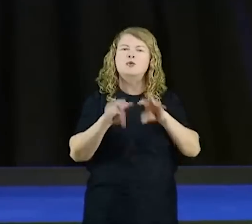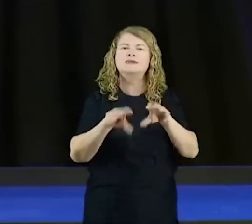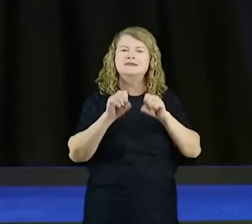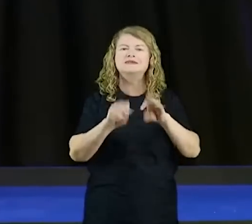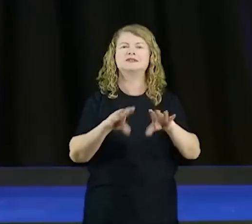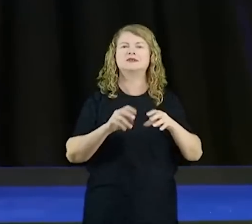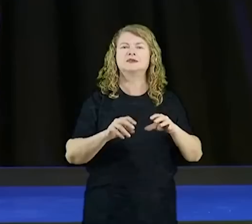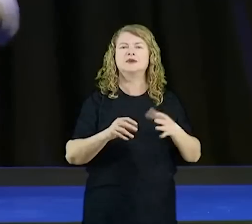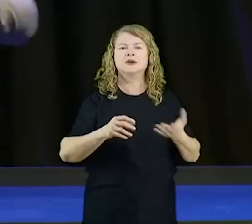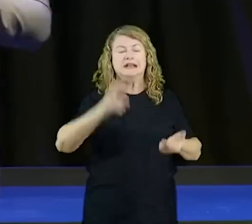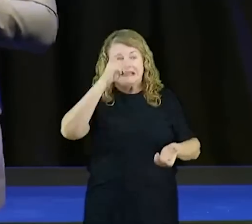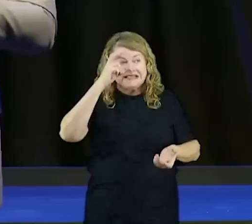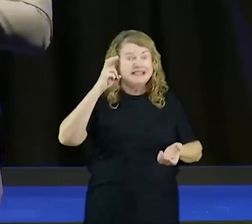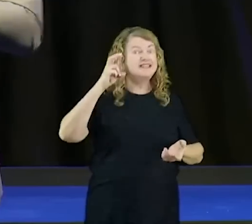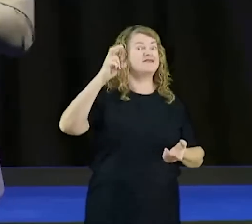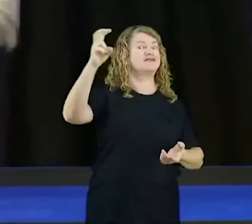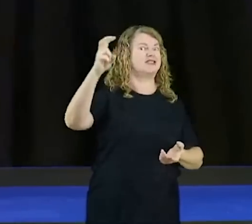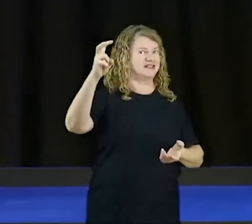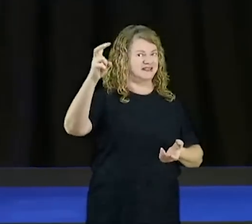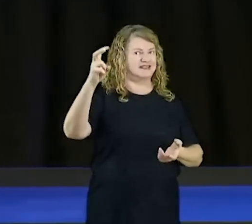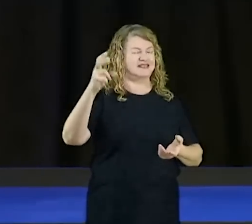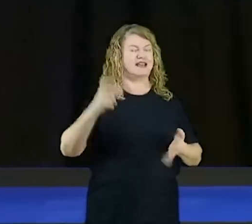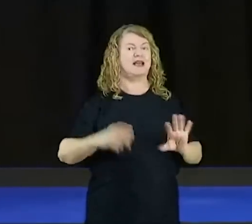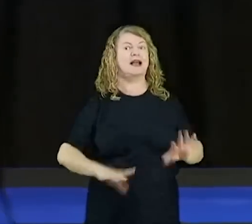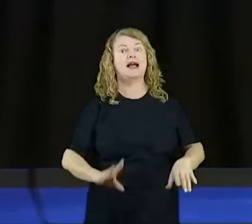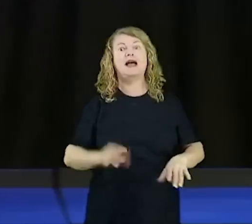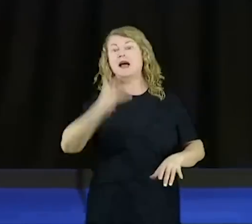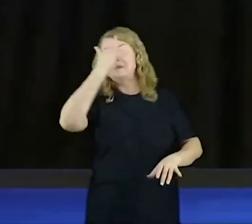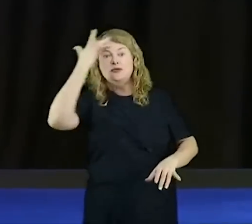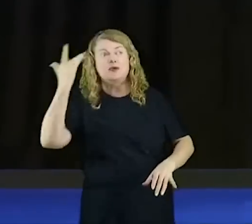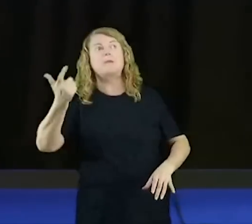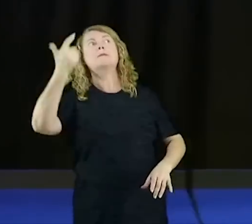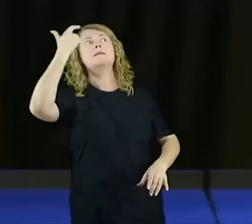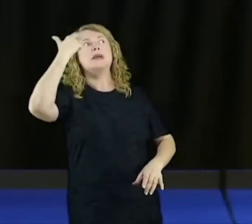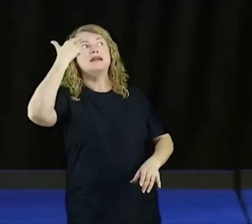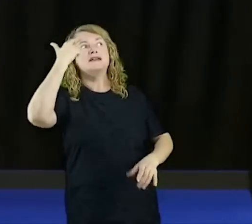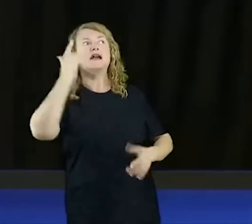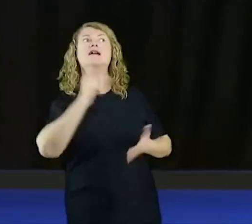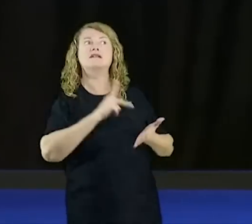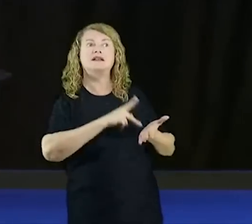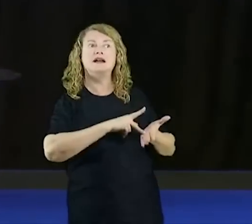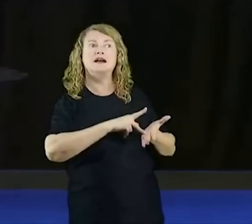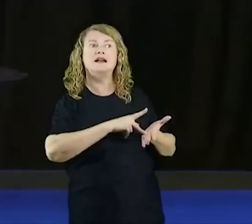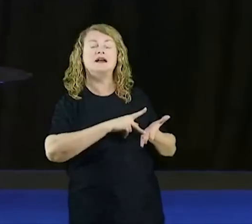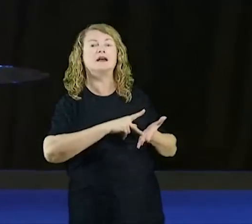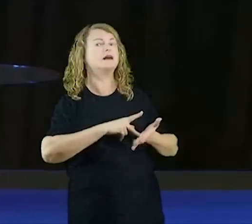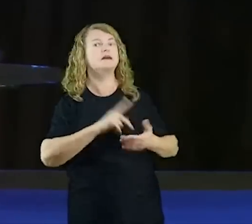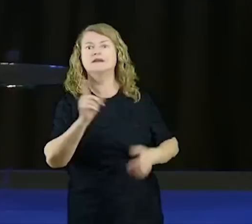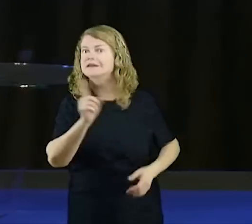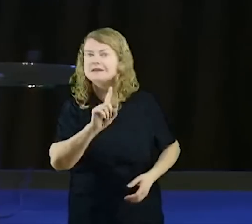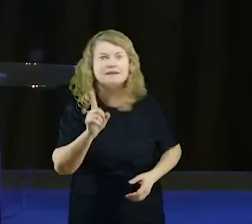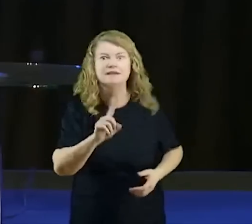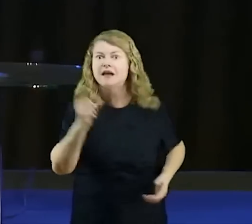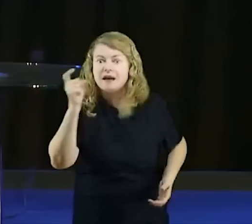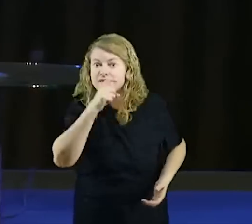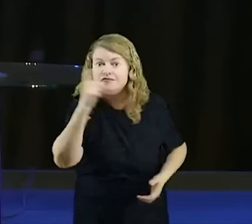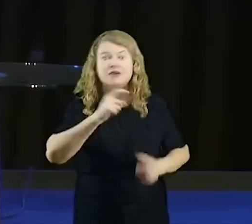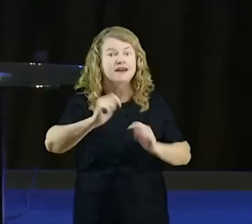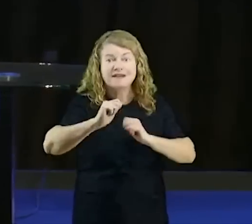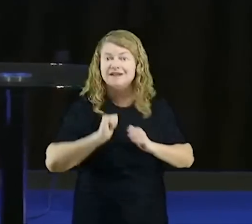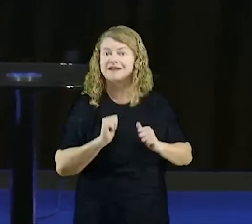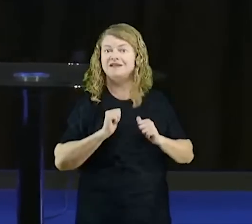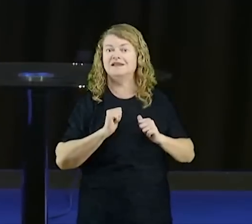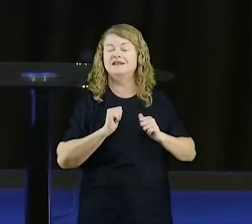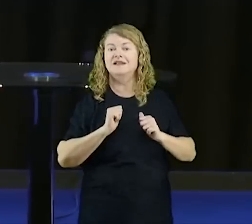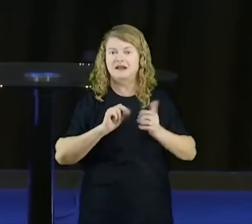muito inteligente, muito razoável, mas que é uma mentira. Isso é uma fortaleza. É por isso que